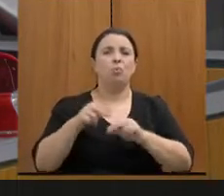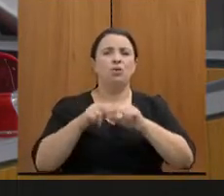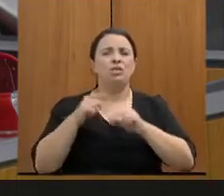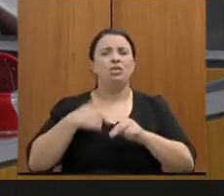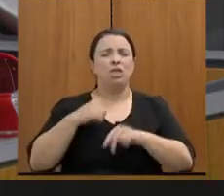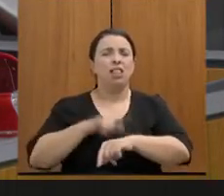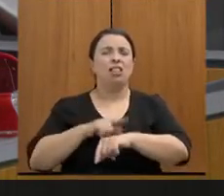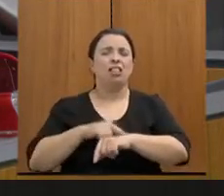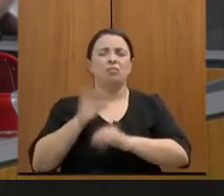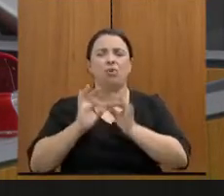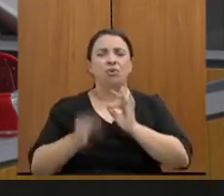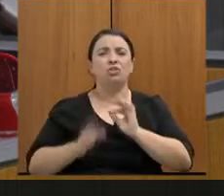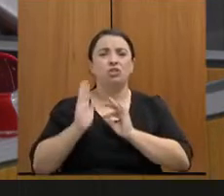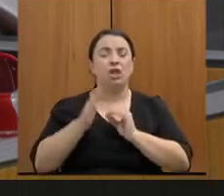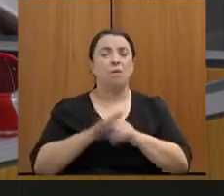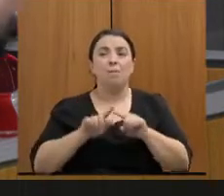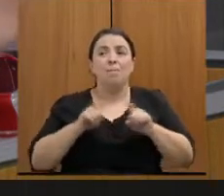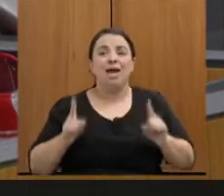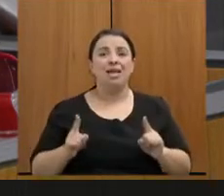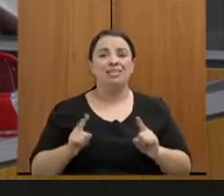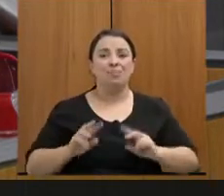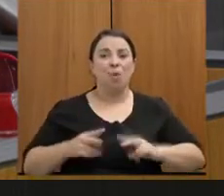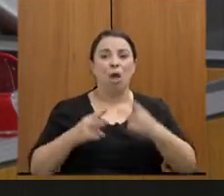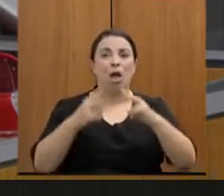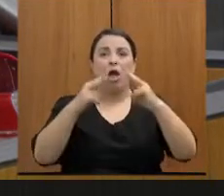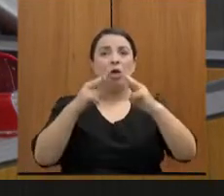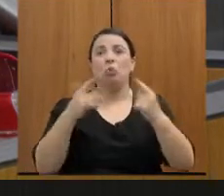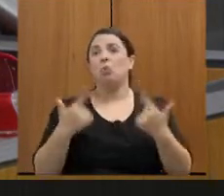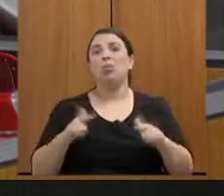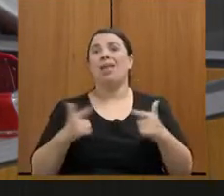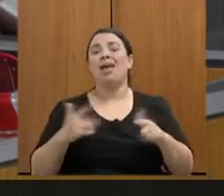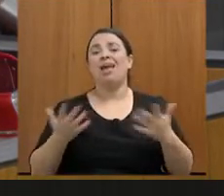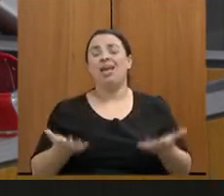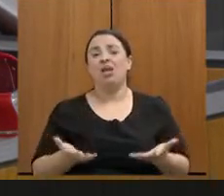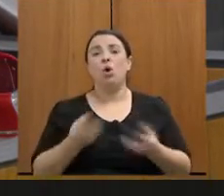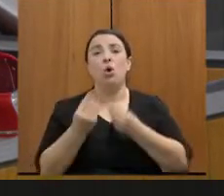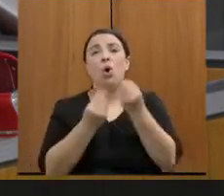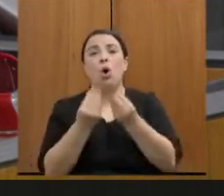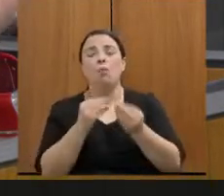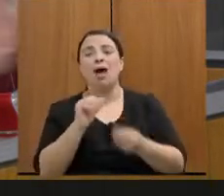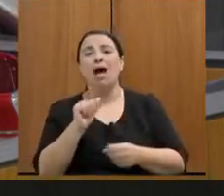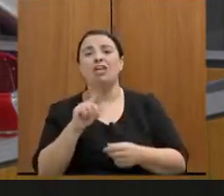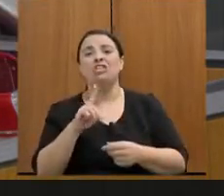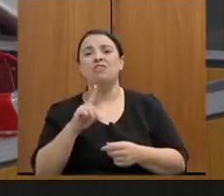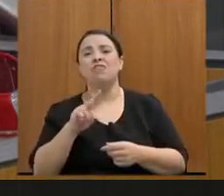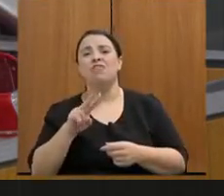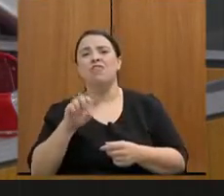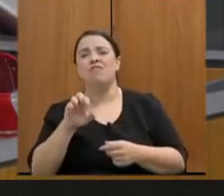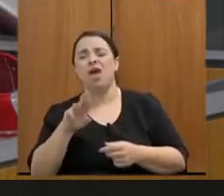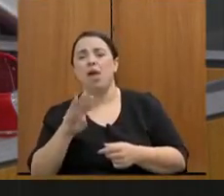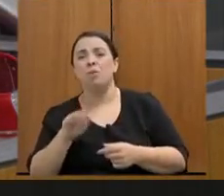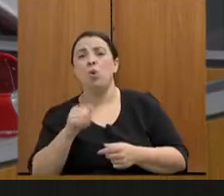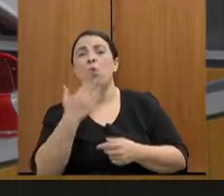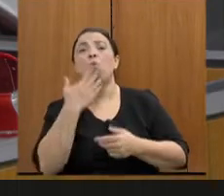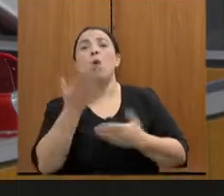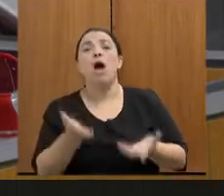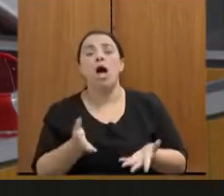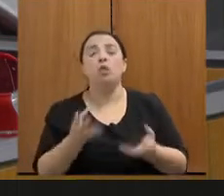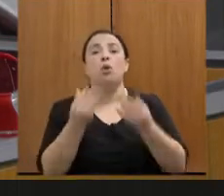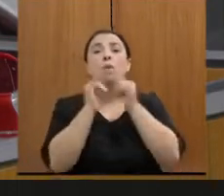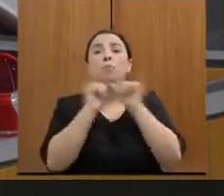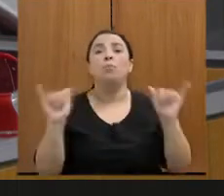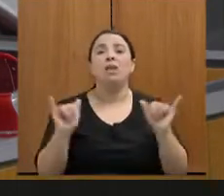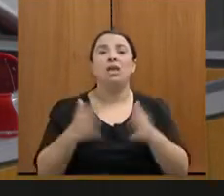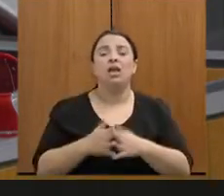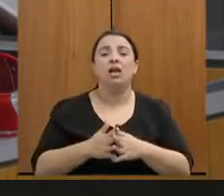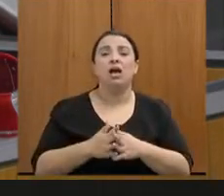política de carreira no Estado. É uma loteria. Que dia é publicado a adverb? Que dia é publicado o férias-prêmio? Que dia é a suspensa férias-prêmio? Nós vivemos em uma